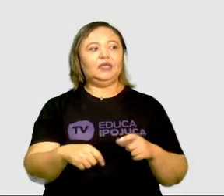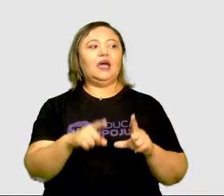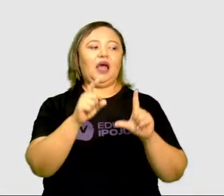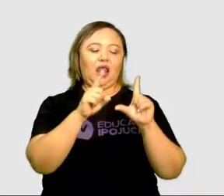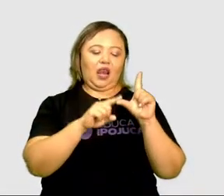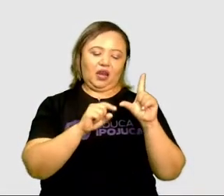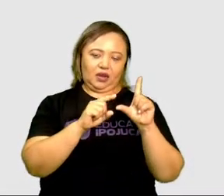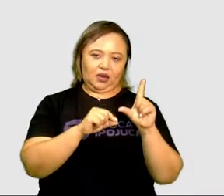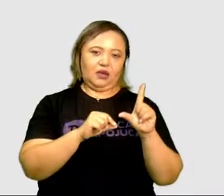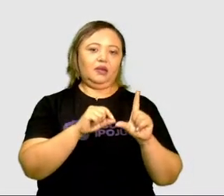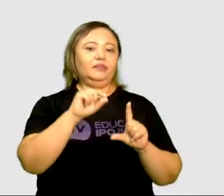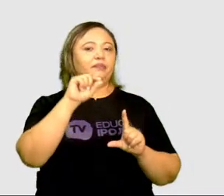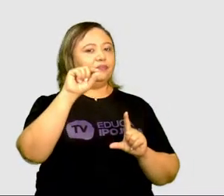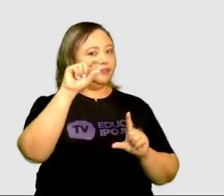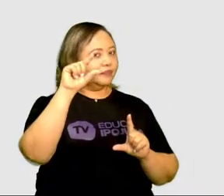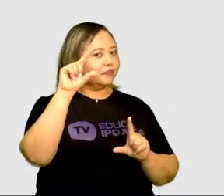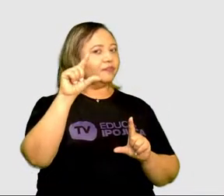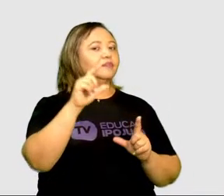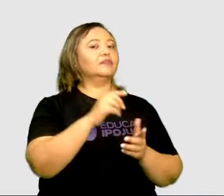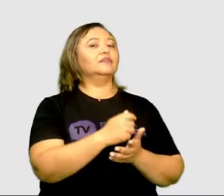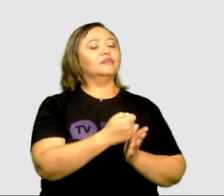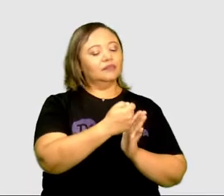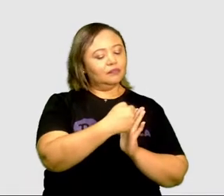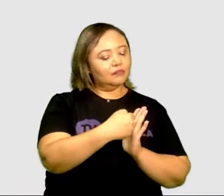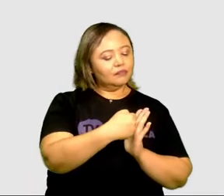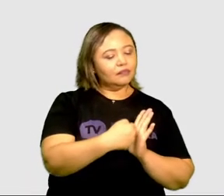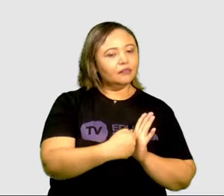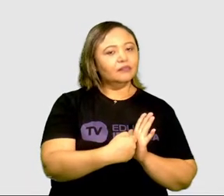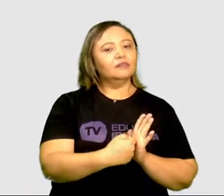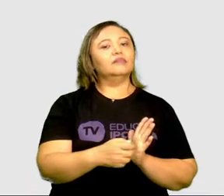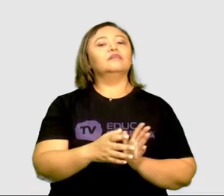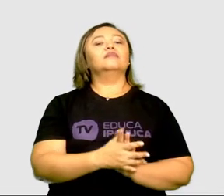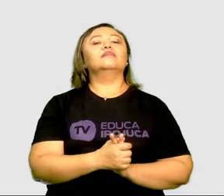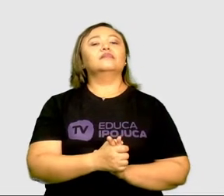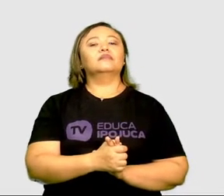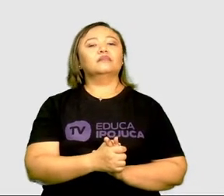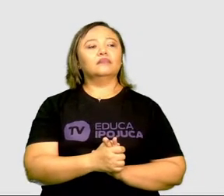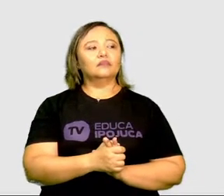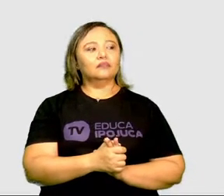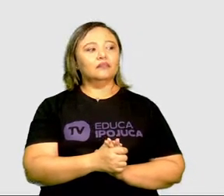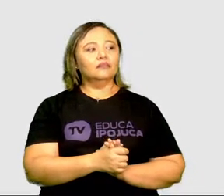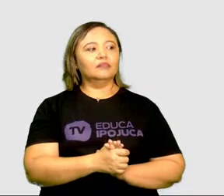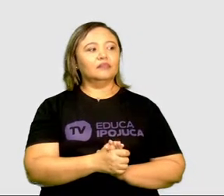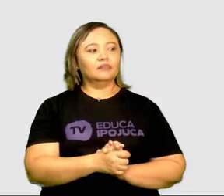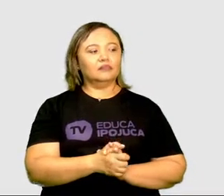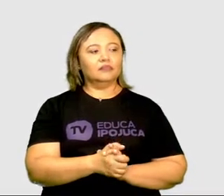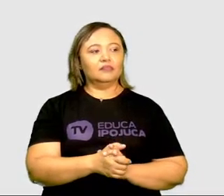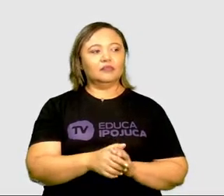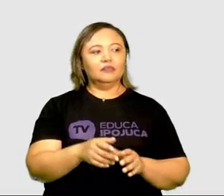então esse substantivo vai ser escrito com letra maiúscula.